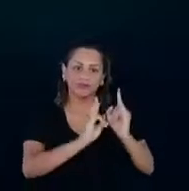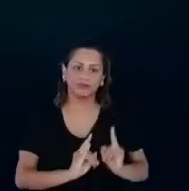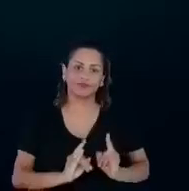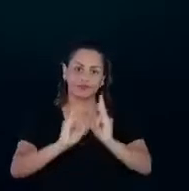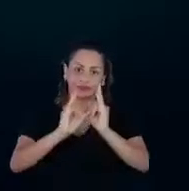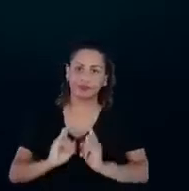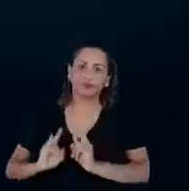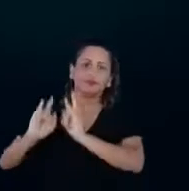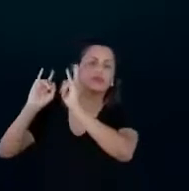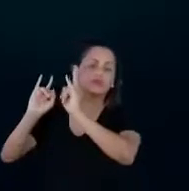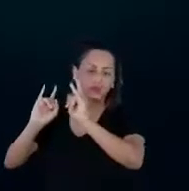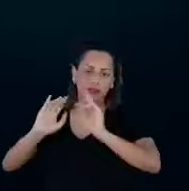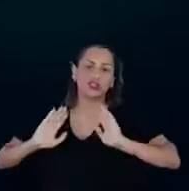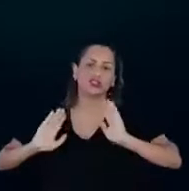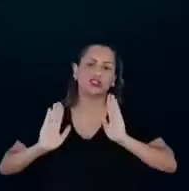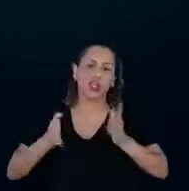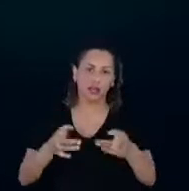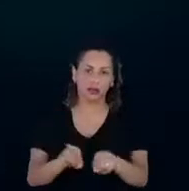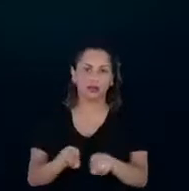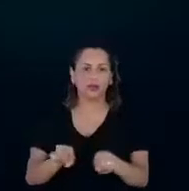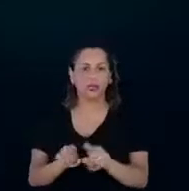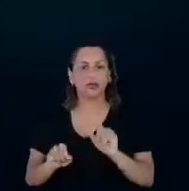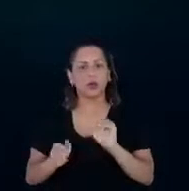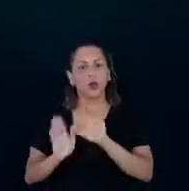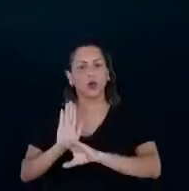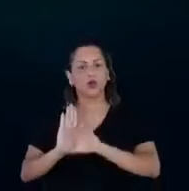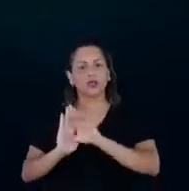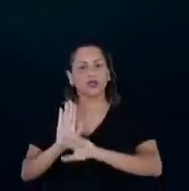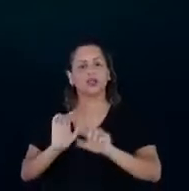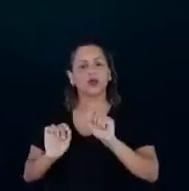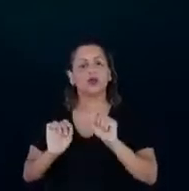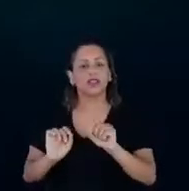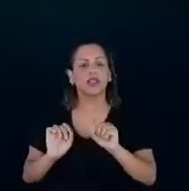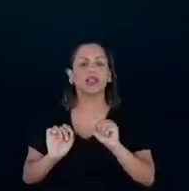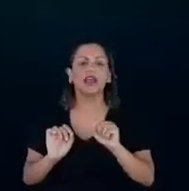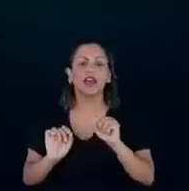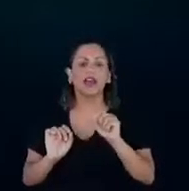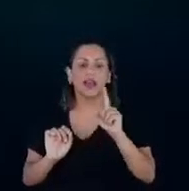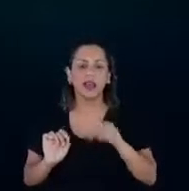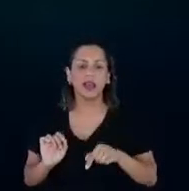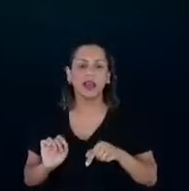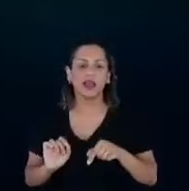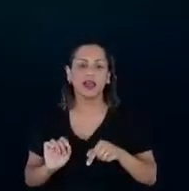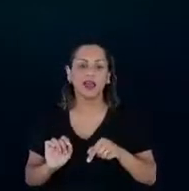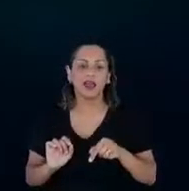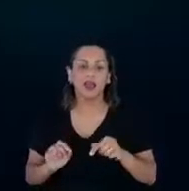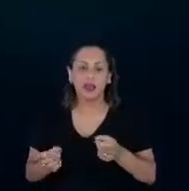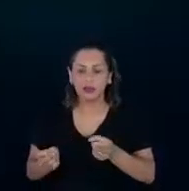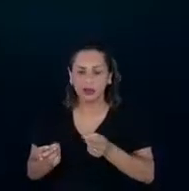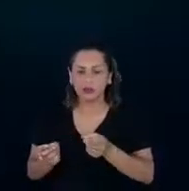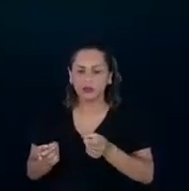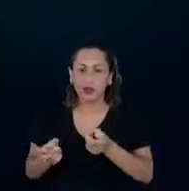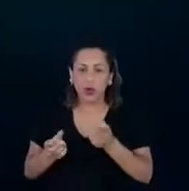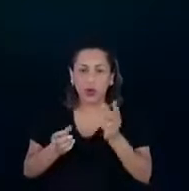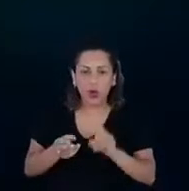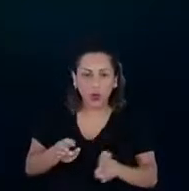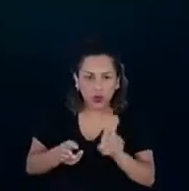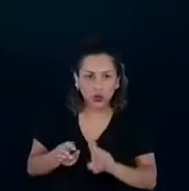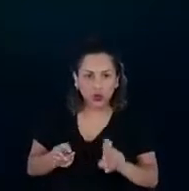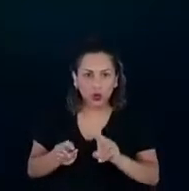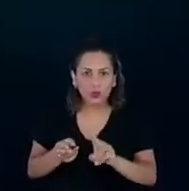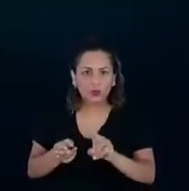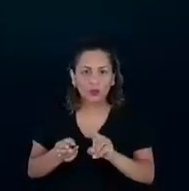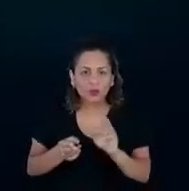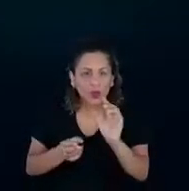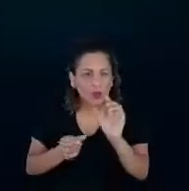de edificações no conceito que a chama de Enzeb, que é com consumo próximo a zero, edificações de consumo próximo a zero,